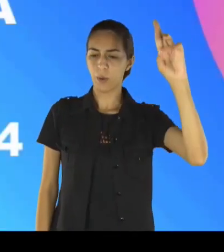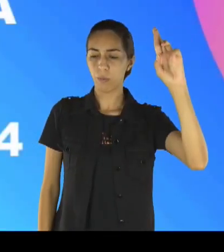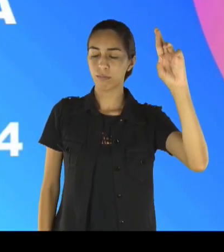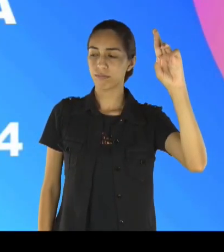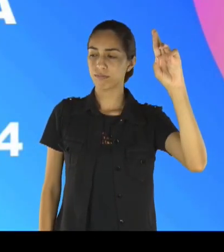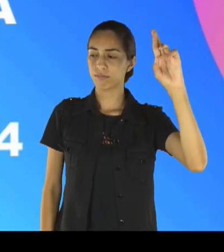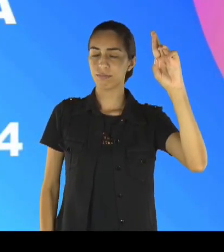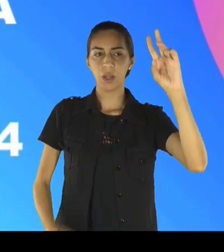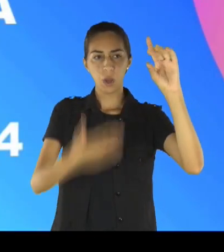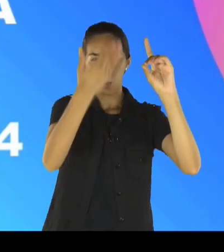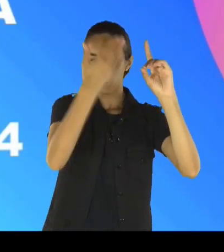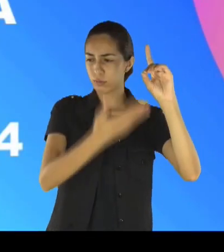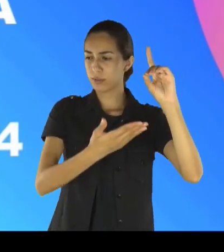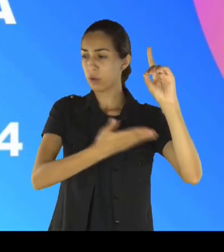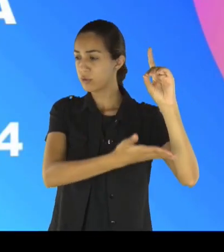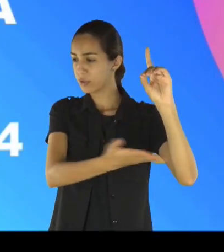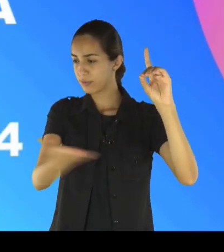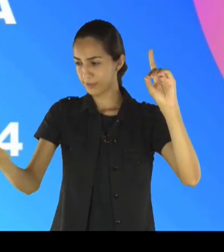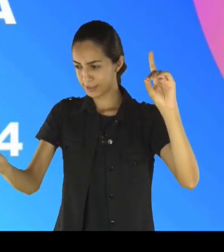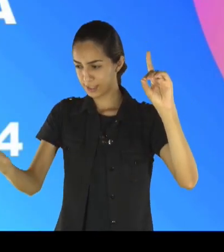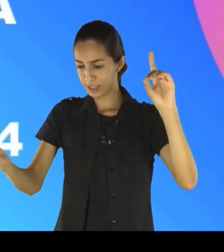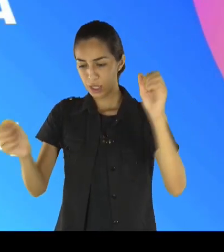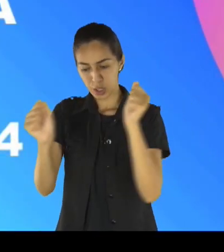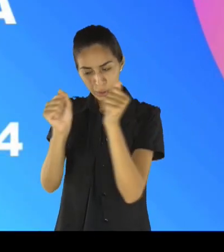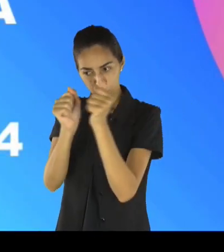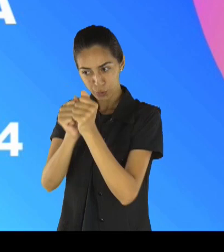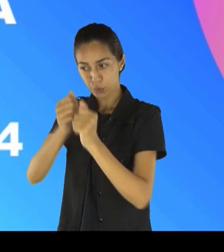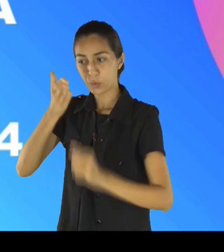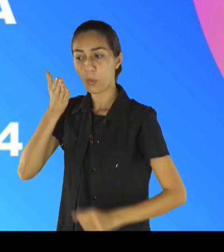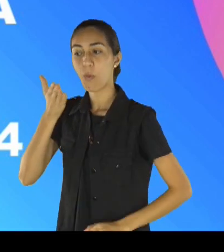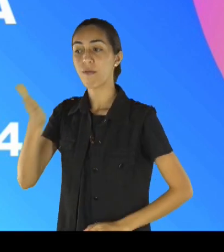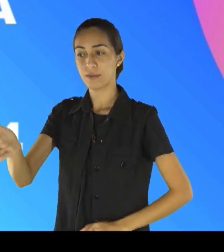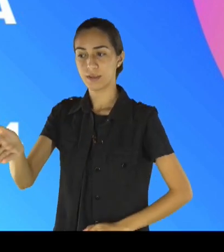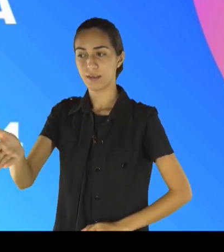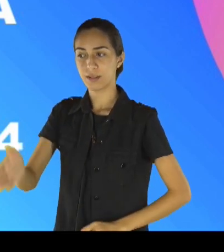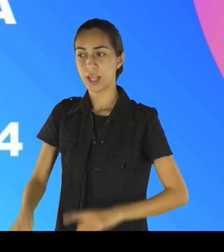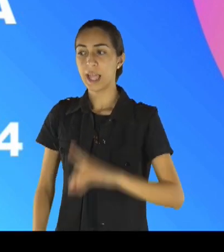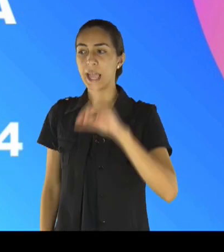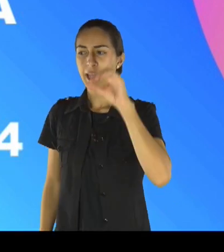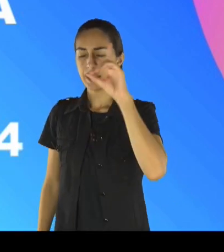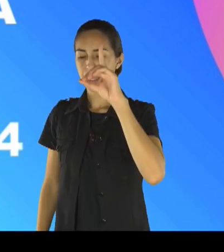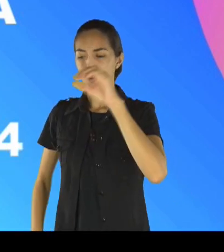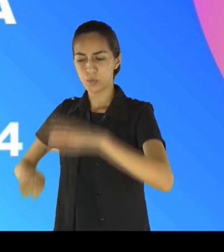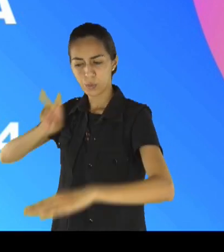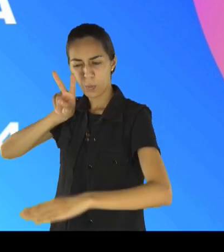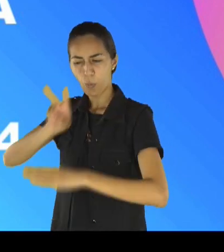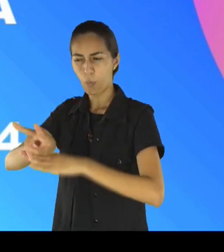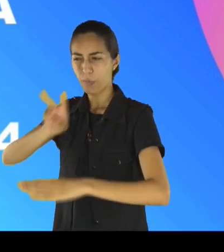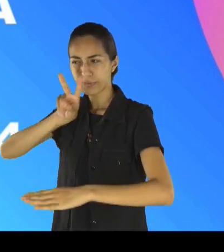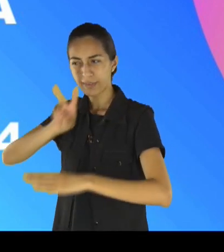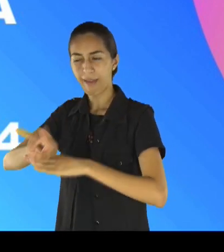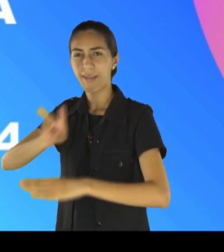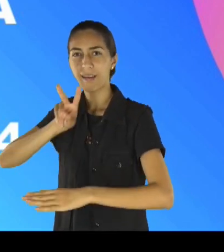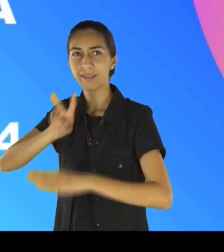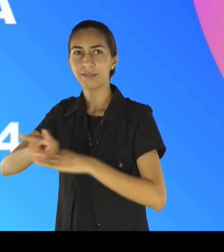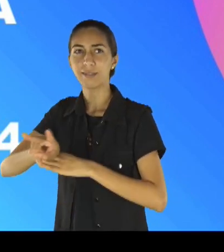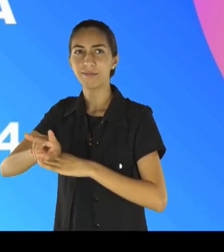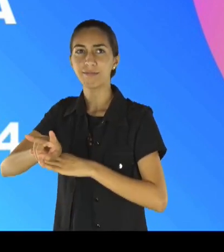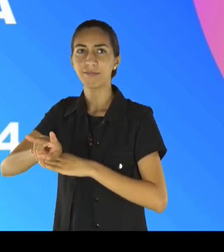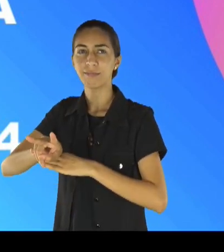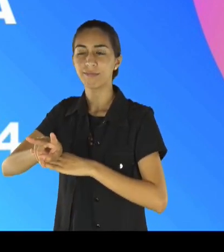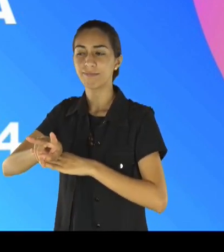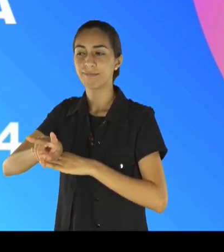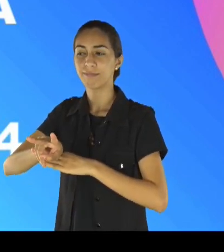Deus, os acompanhará, os e lutará por vocês, contra os inimigos, para